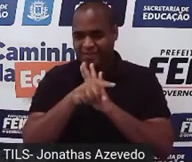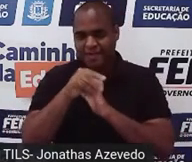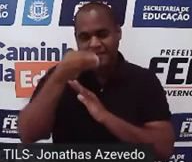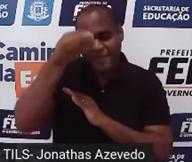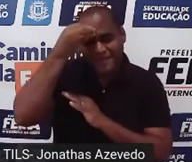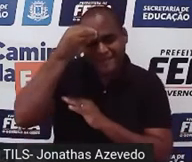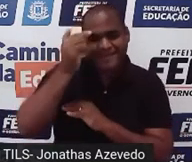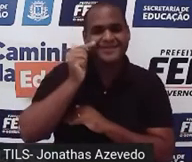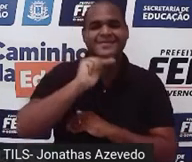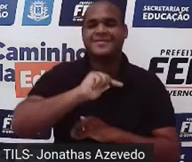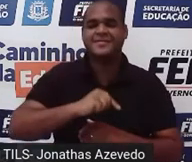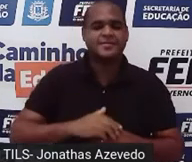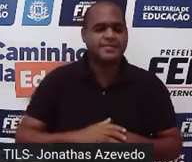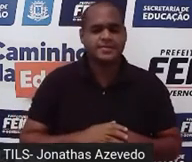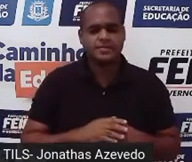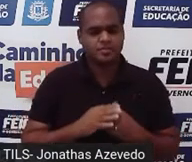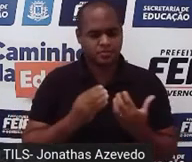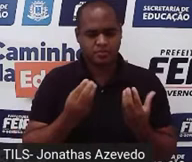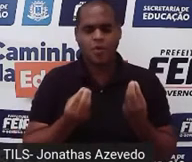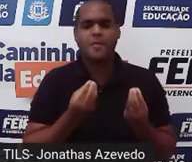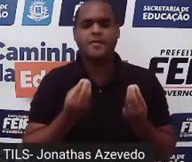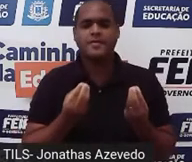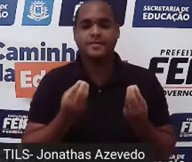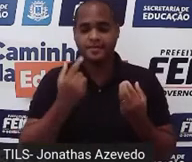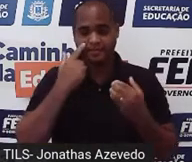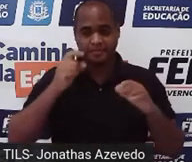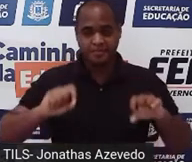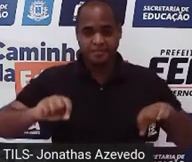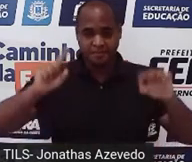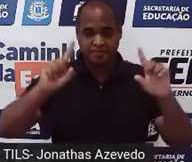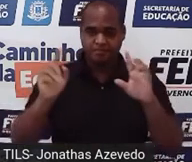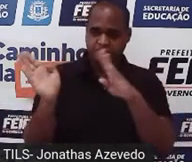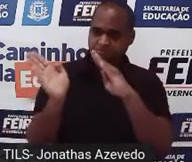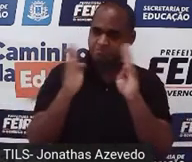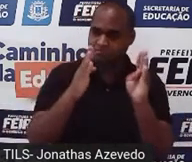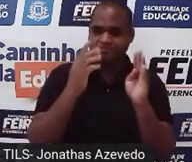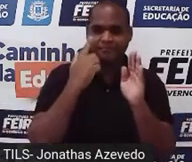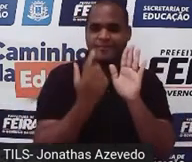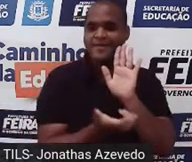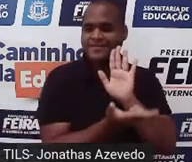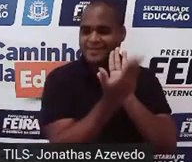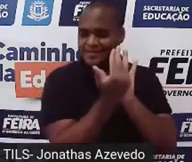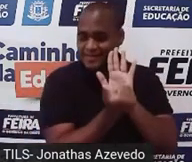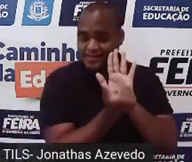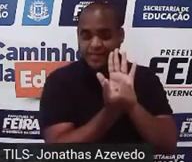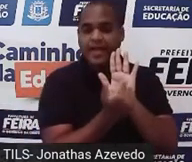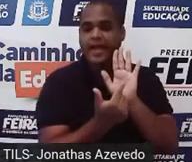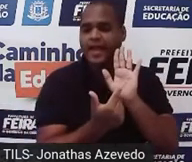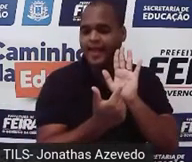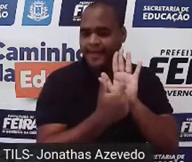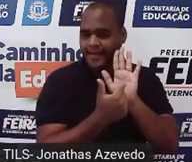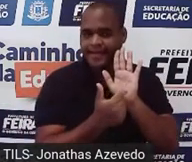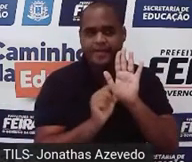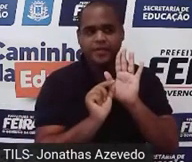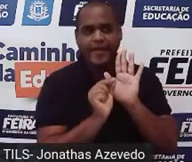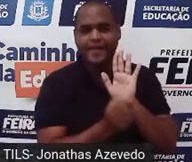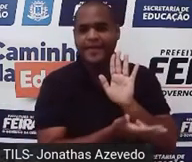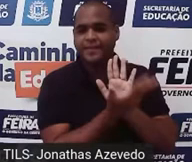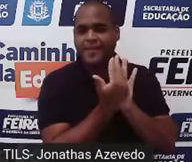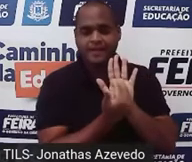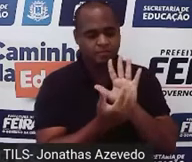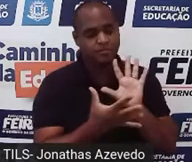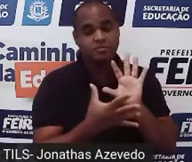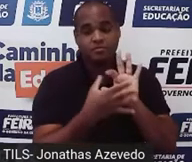professor, na próxima tela eu vou mostrar para você uma imagem e essa imagem tem a ver